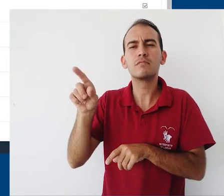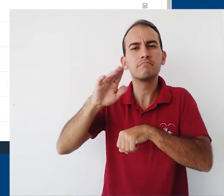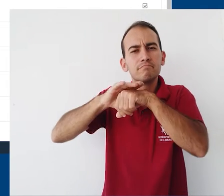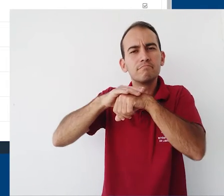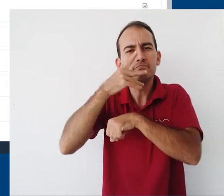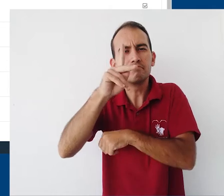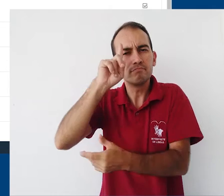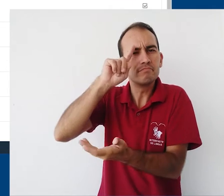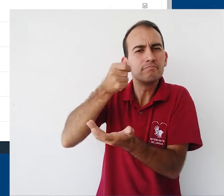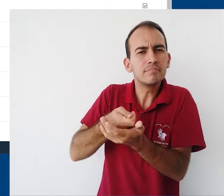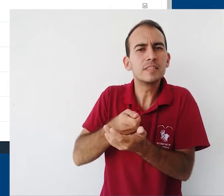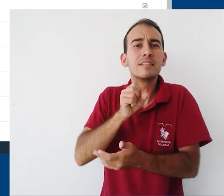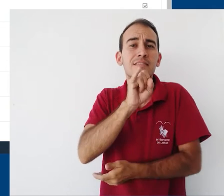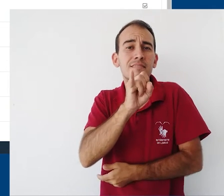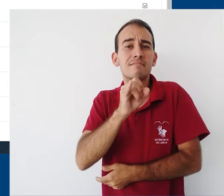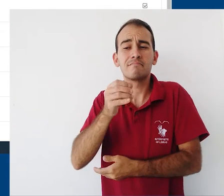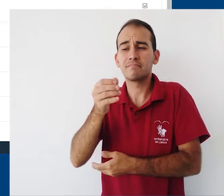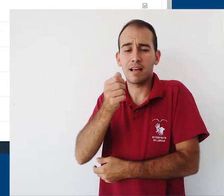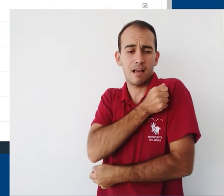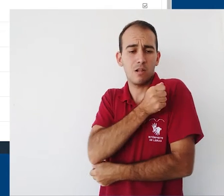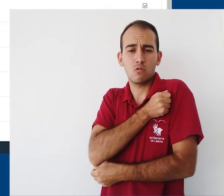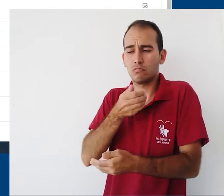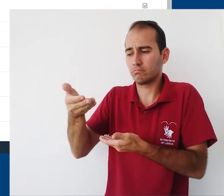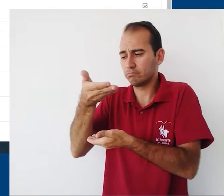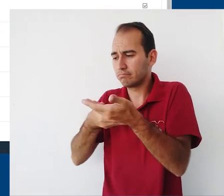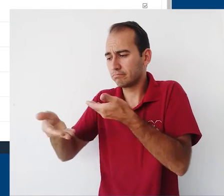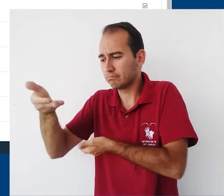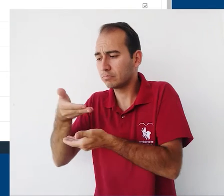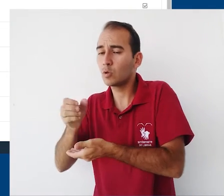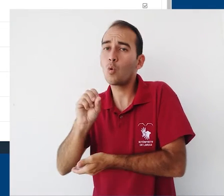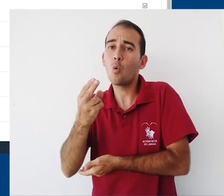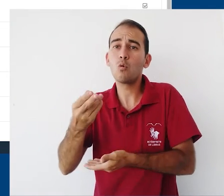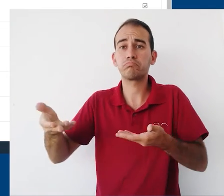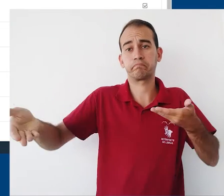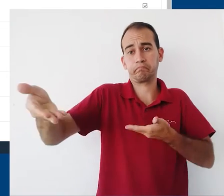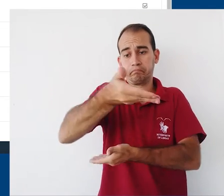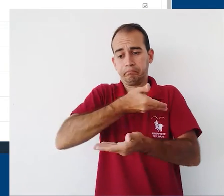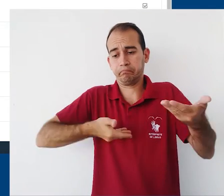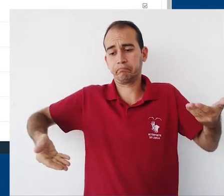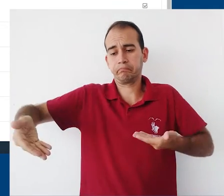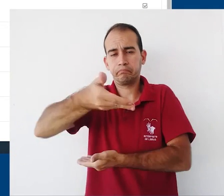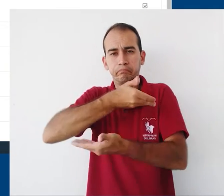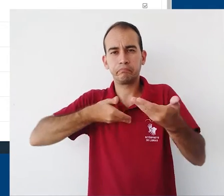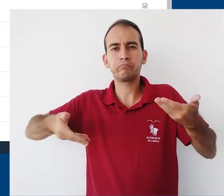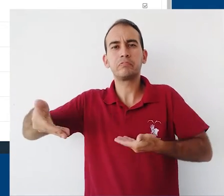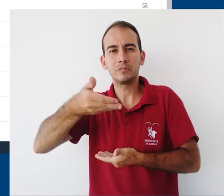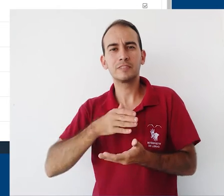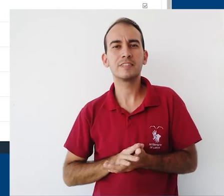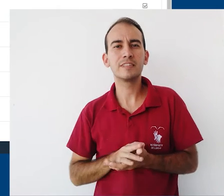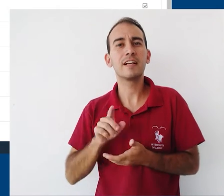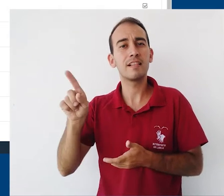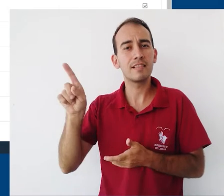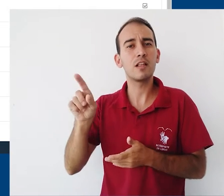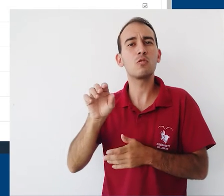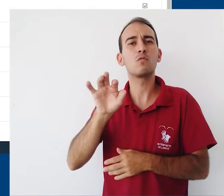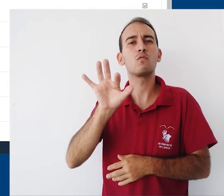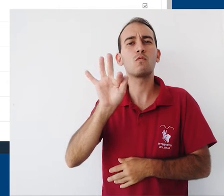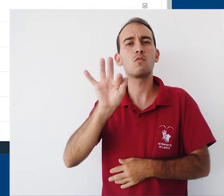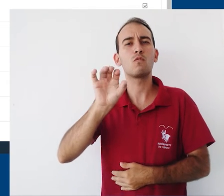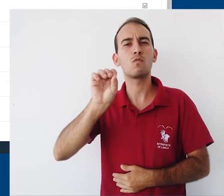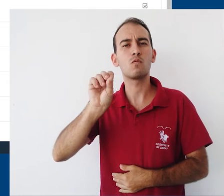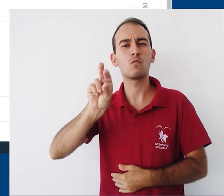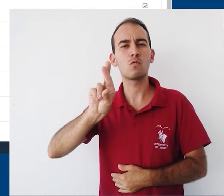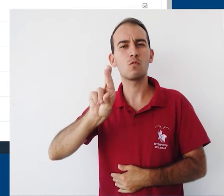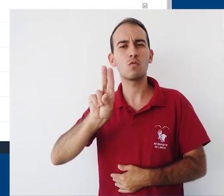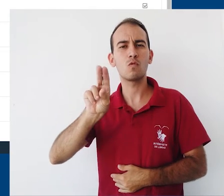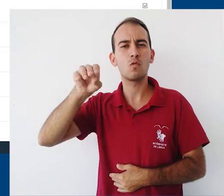e professor e tutor, que seria o caso, por exemplo, da atividade fórum, onde é possível criar um tópico de discussão